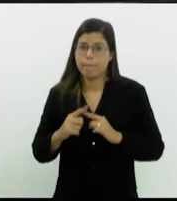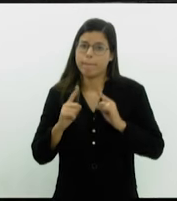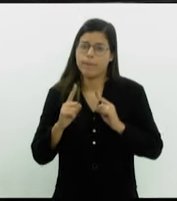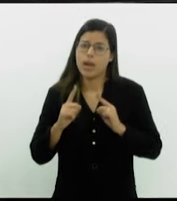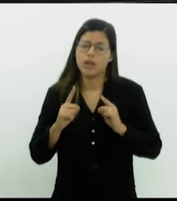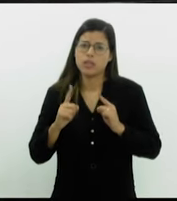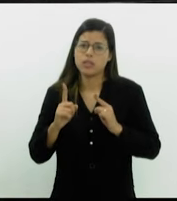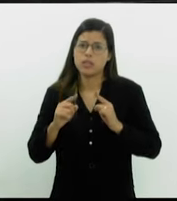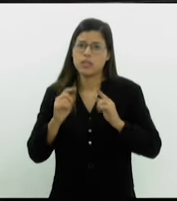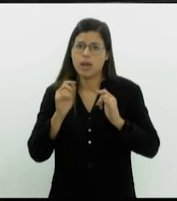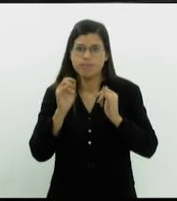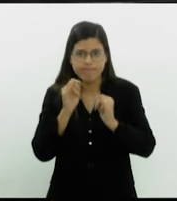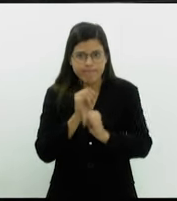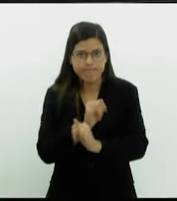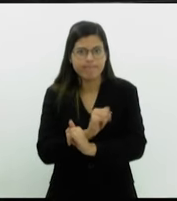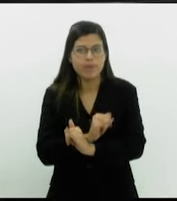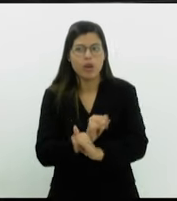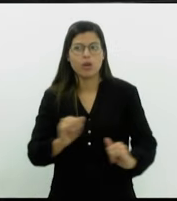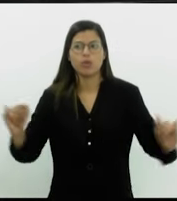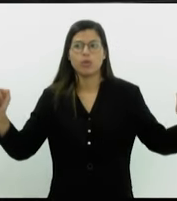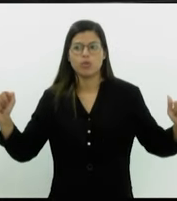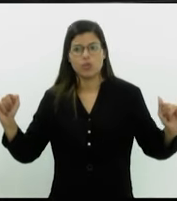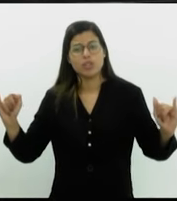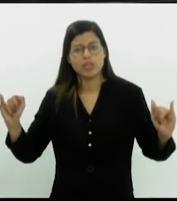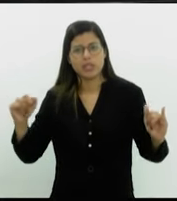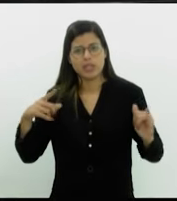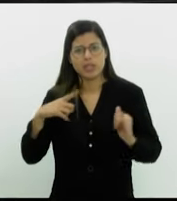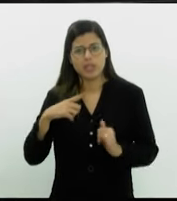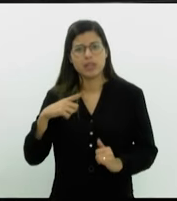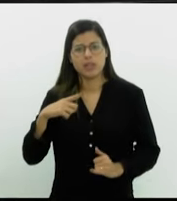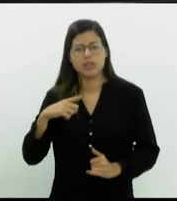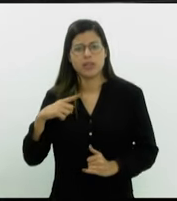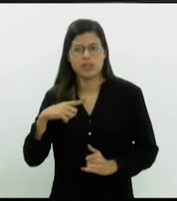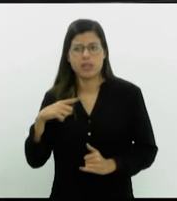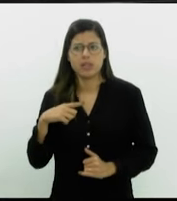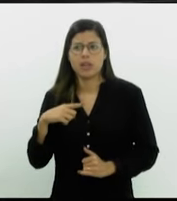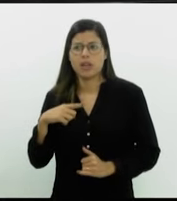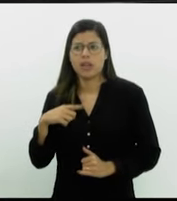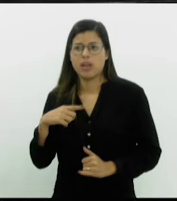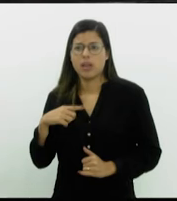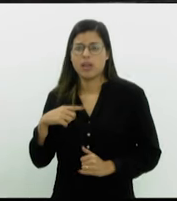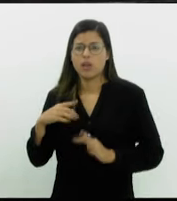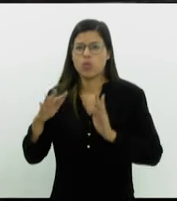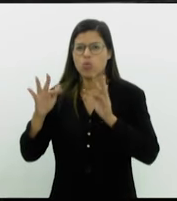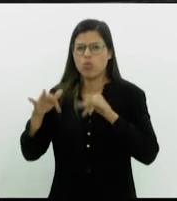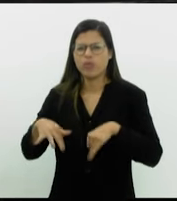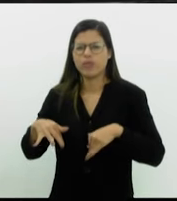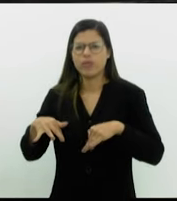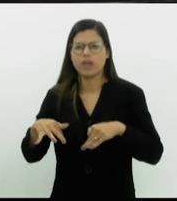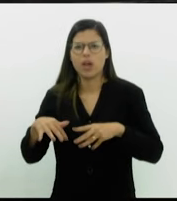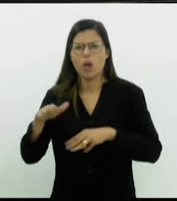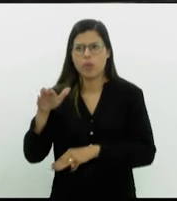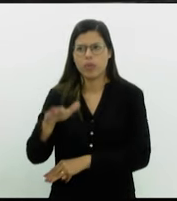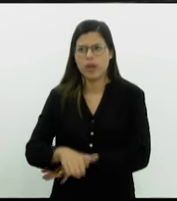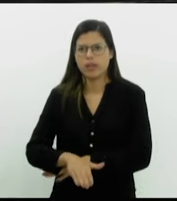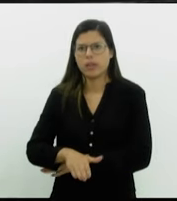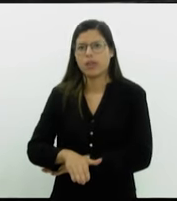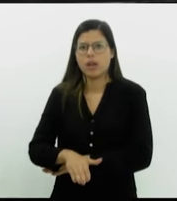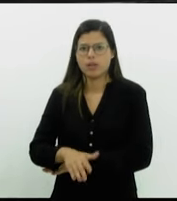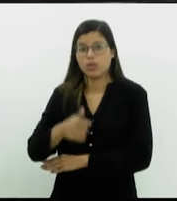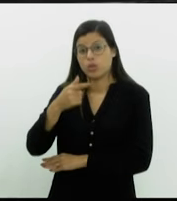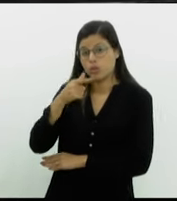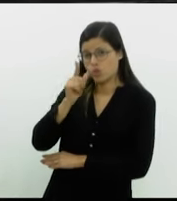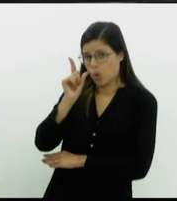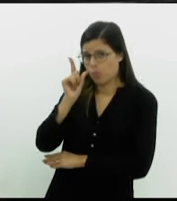que pulula na rede desde o final da tarde e do dia de ontem.